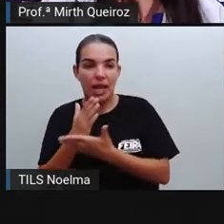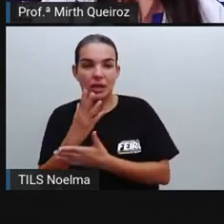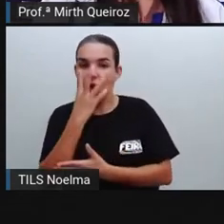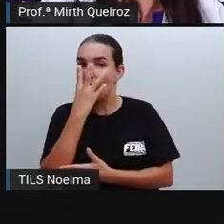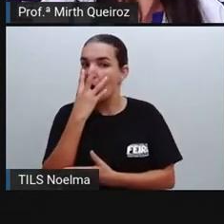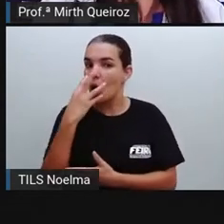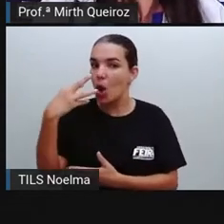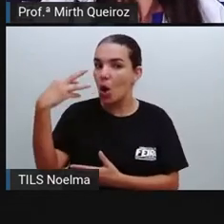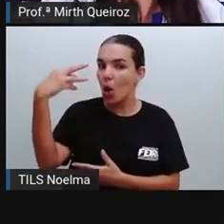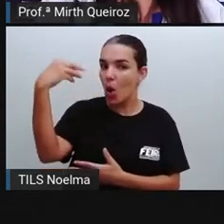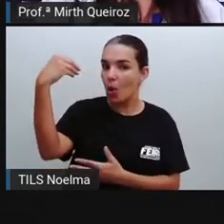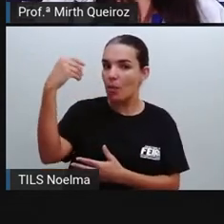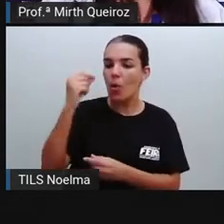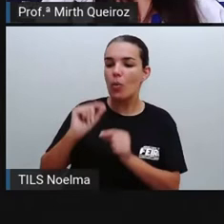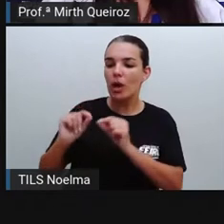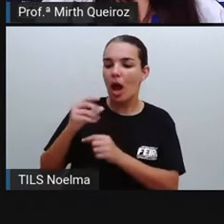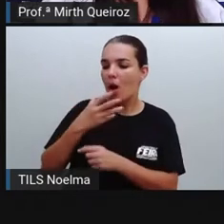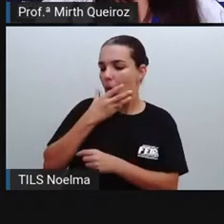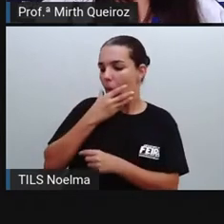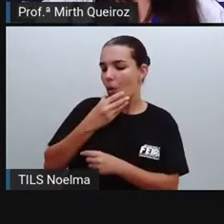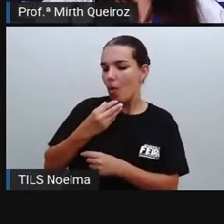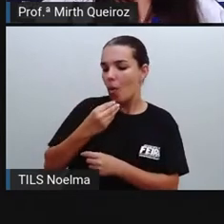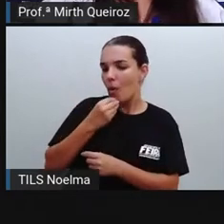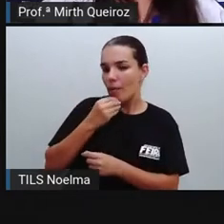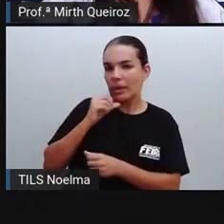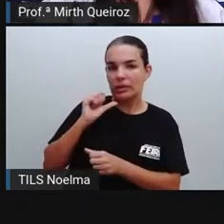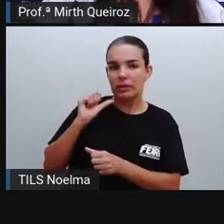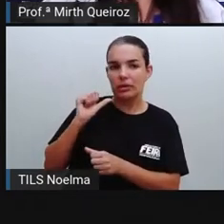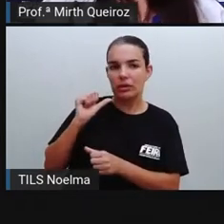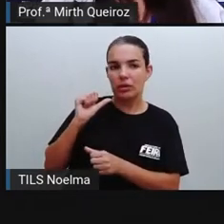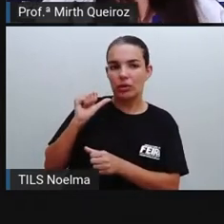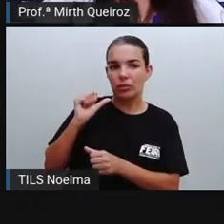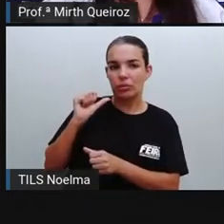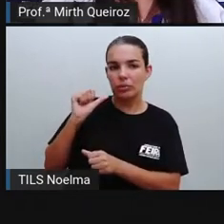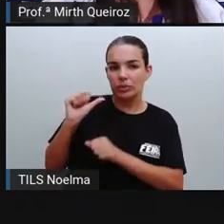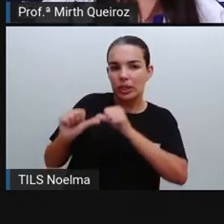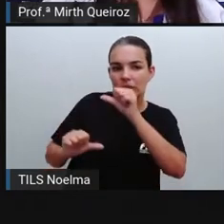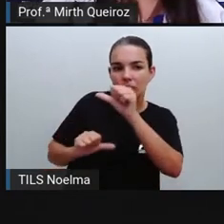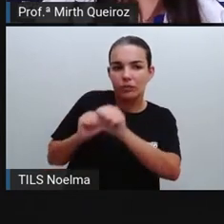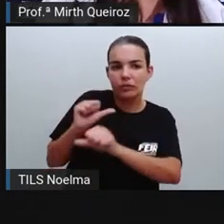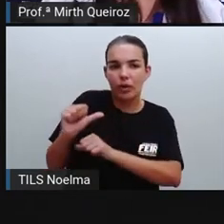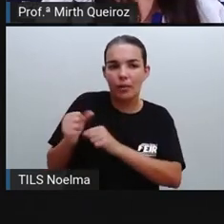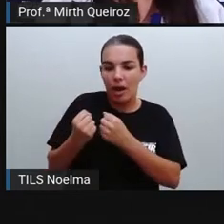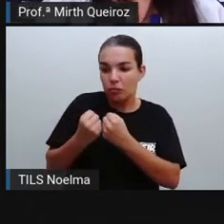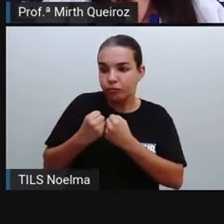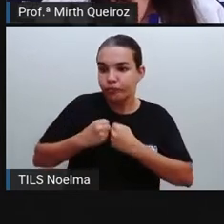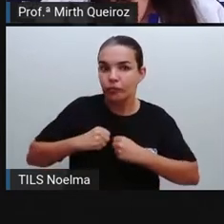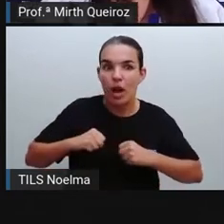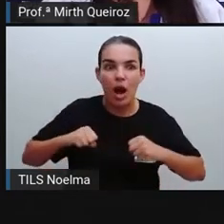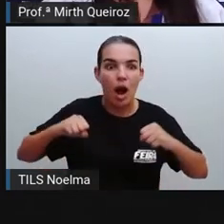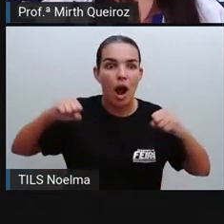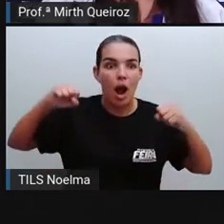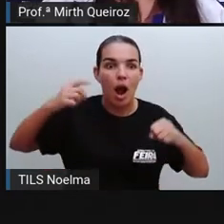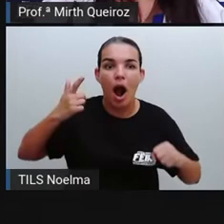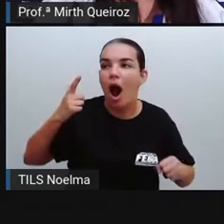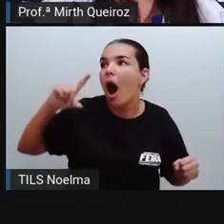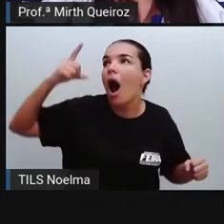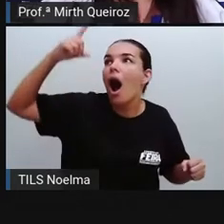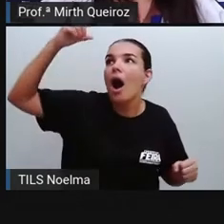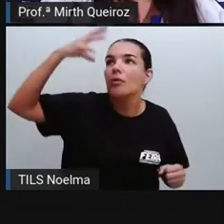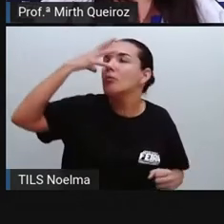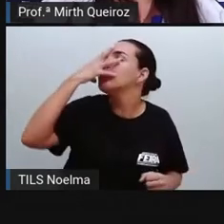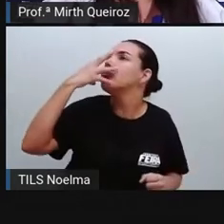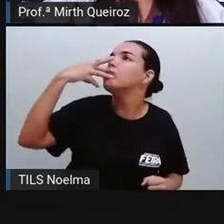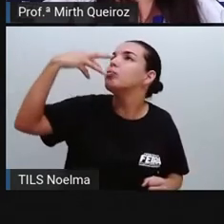transforma em um grande porco, lobo, e, nas noites de lua